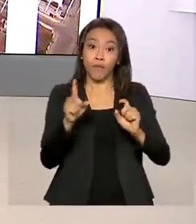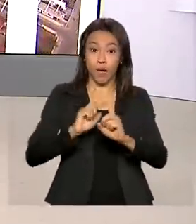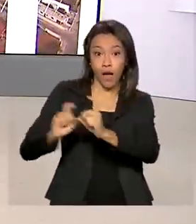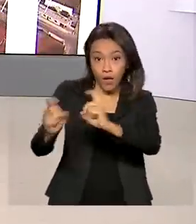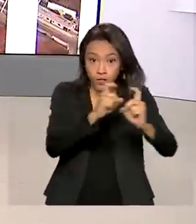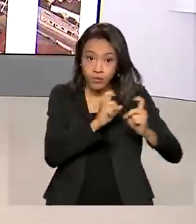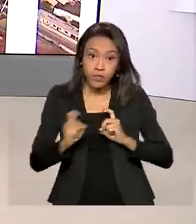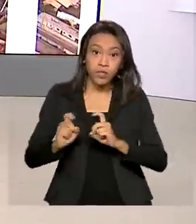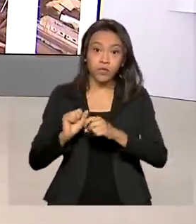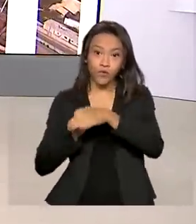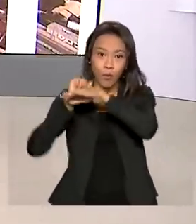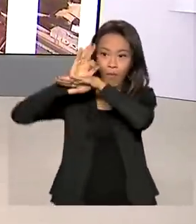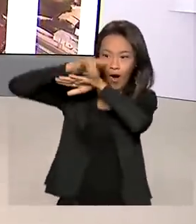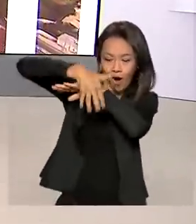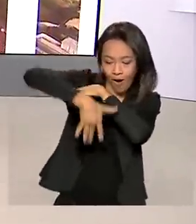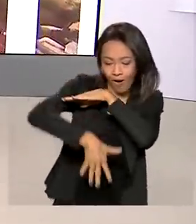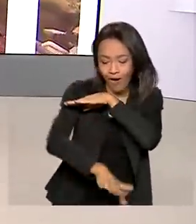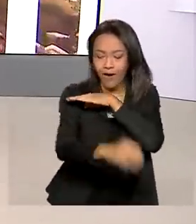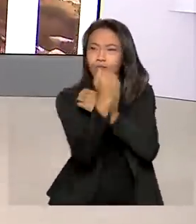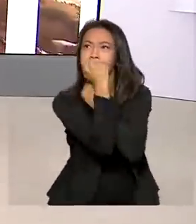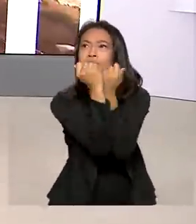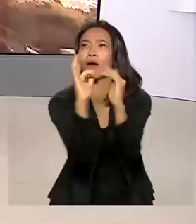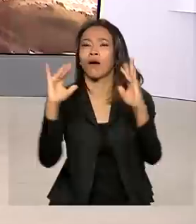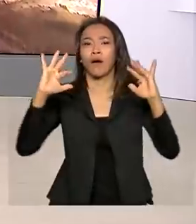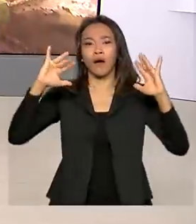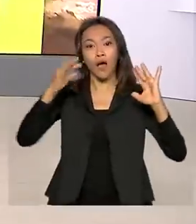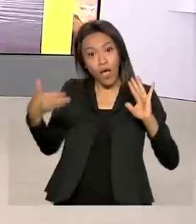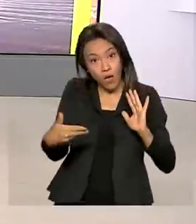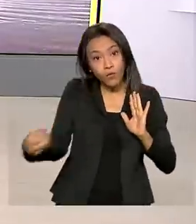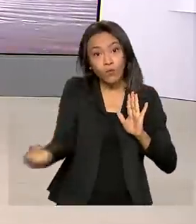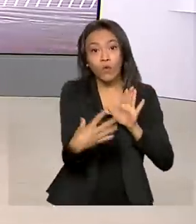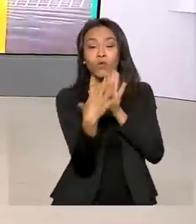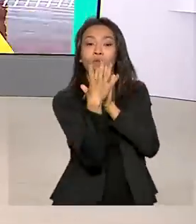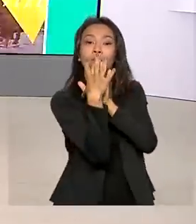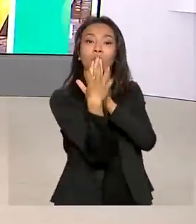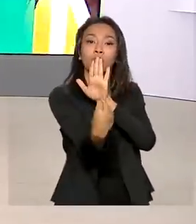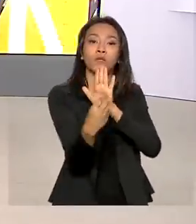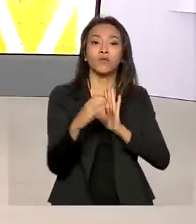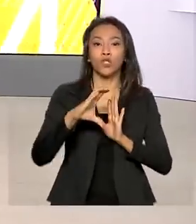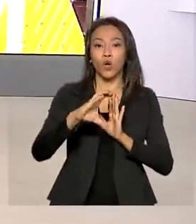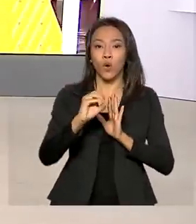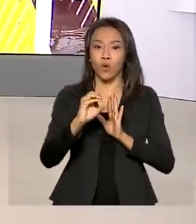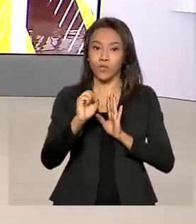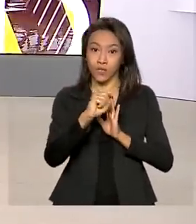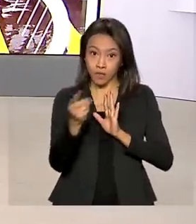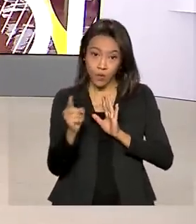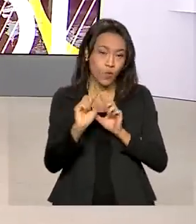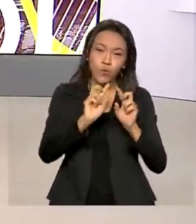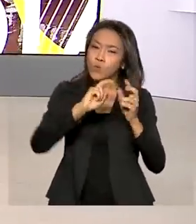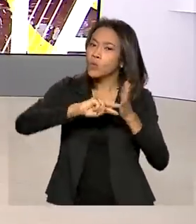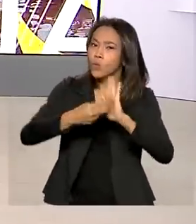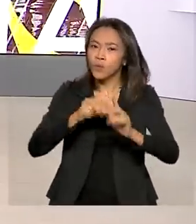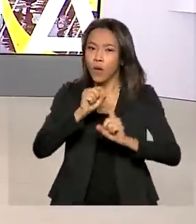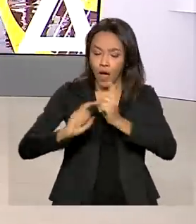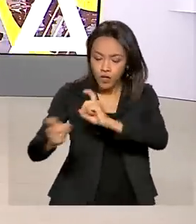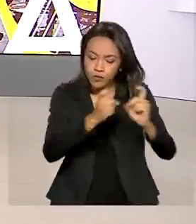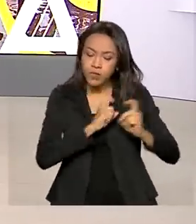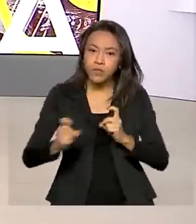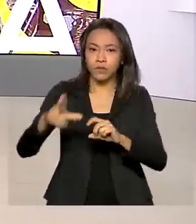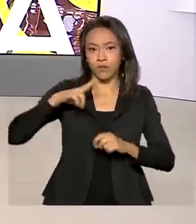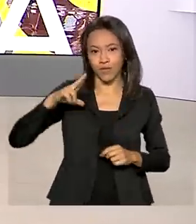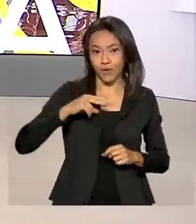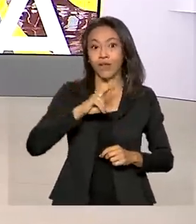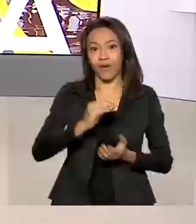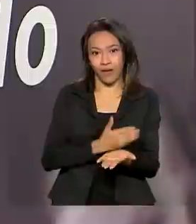em Foz do Iguaçu. A iniciativa faz parte do novo modelo de concessões e deve receber investimentos de cerca de 500 milhões de